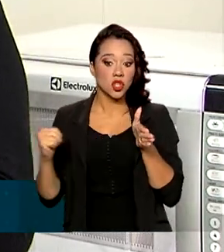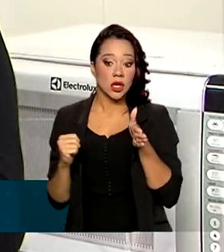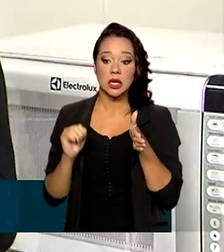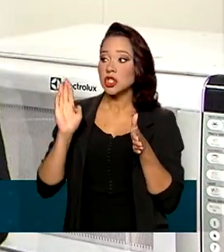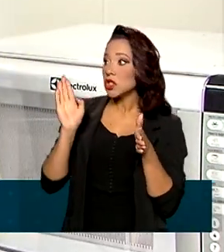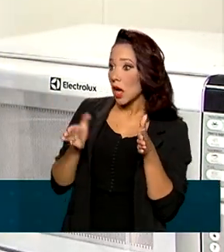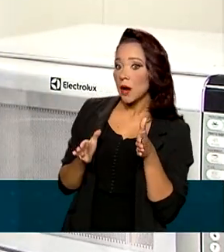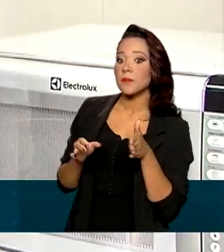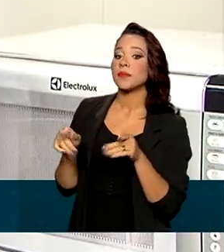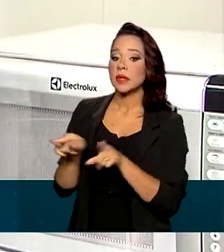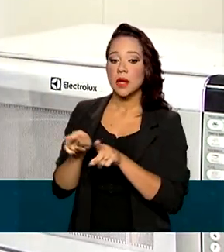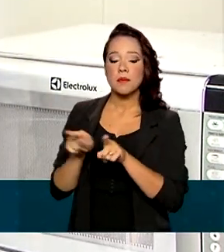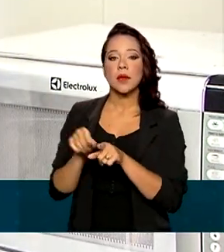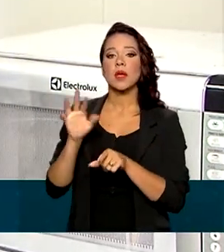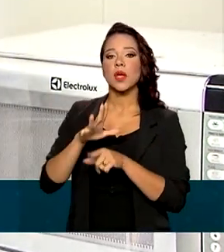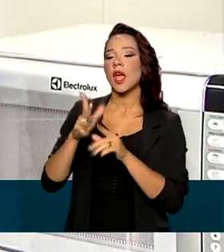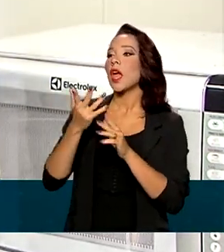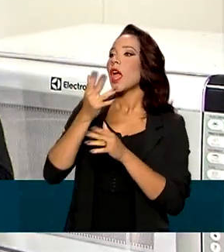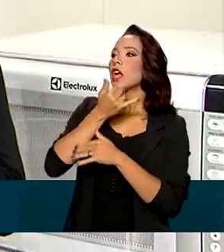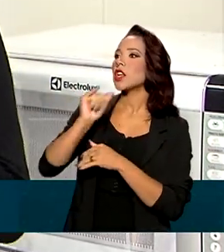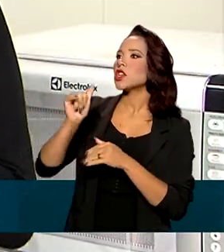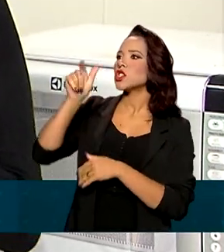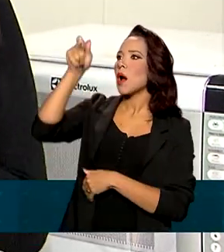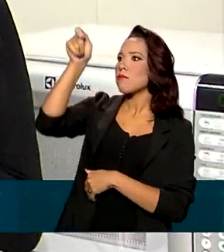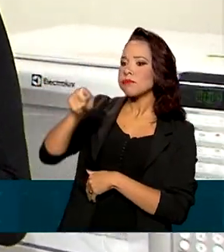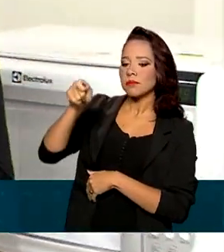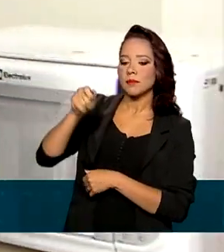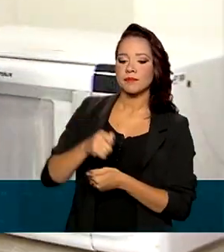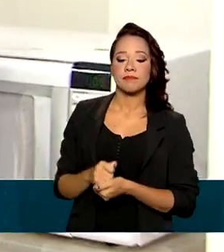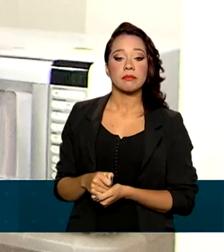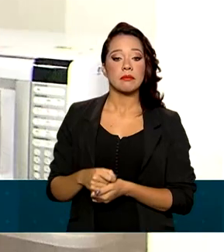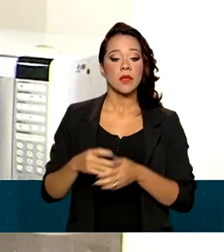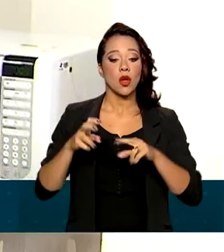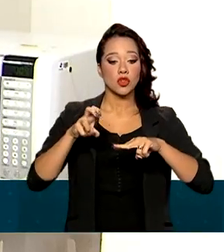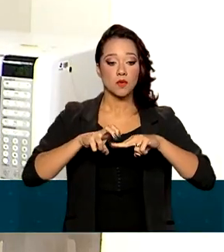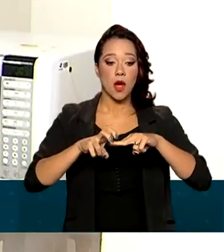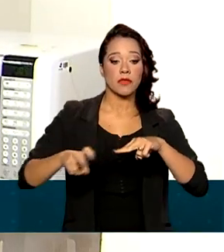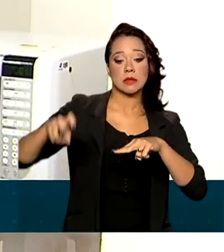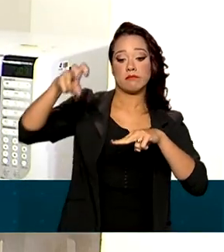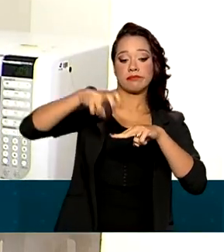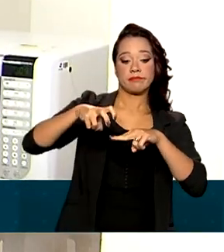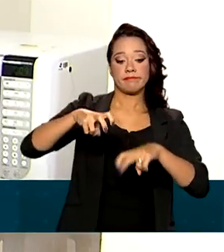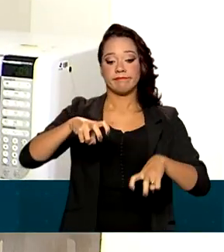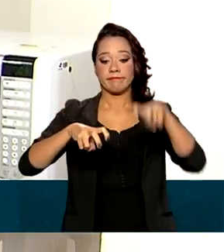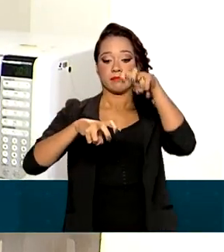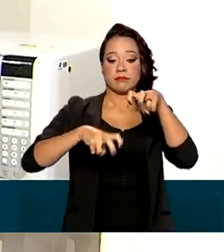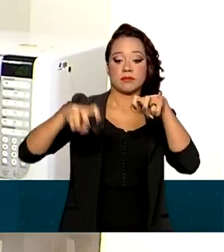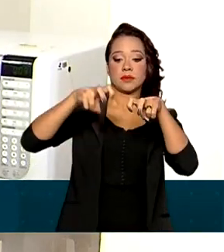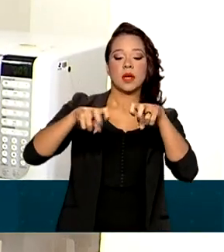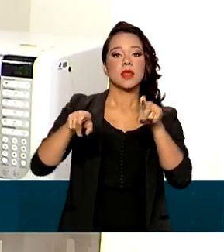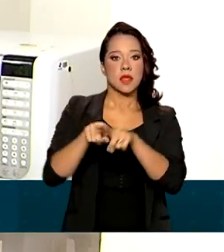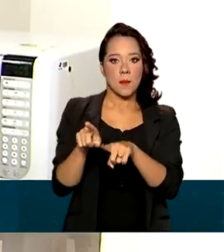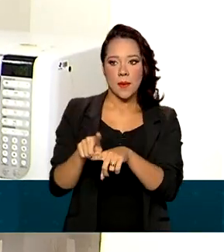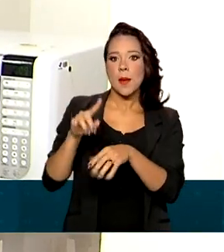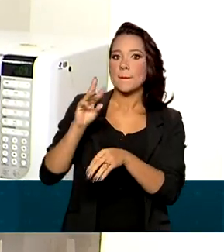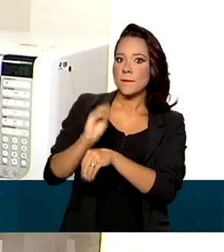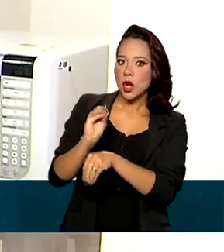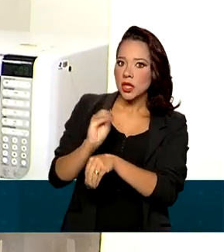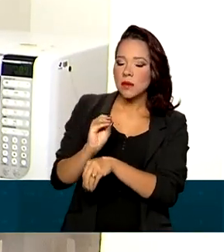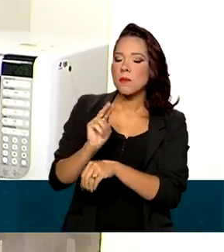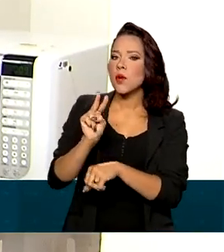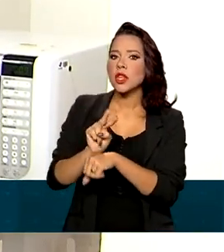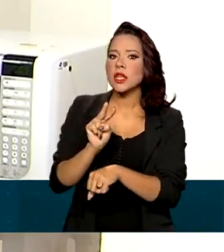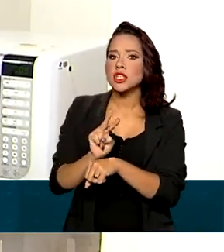elétricos e também o quadro de energia, colocar os móveis em locais mais altos e proteger documentos e